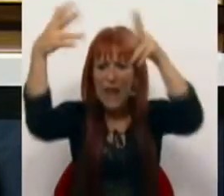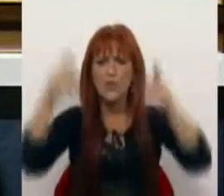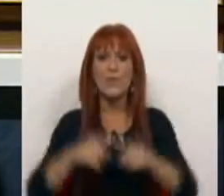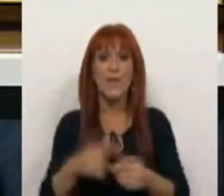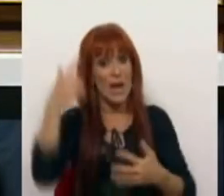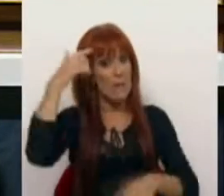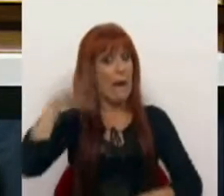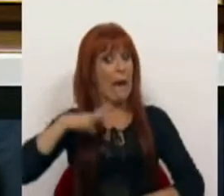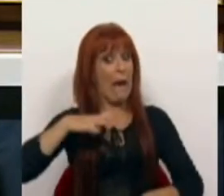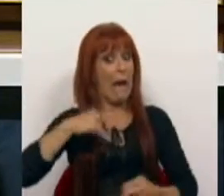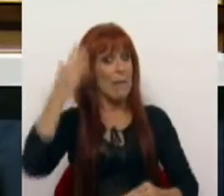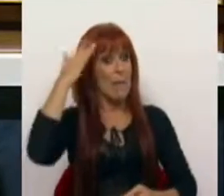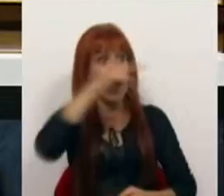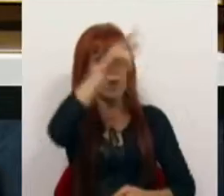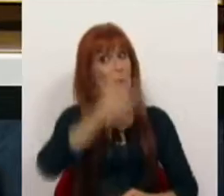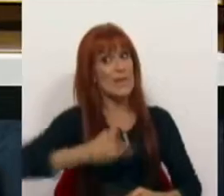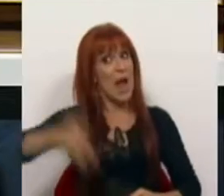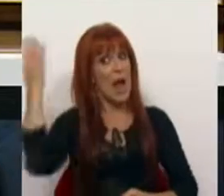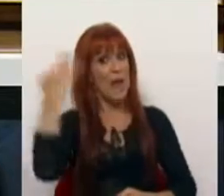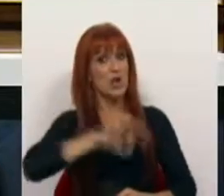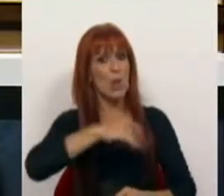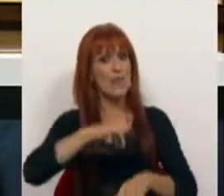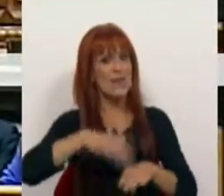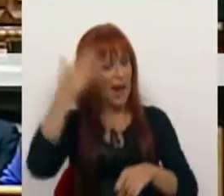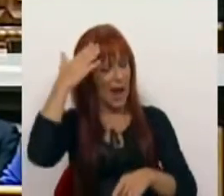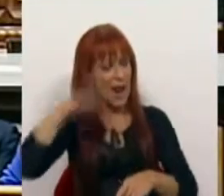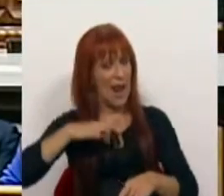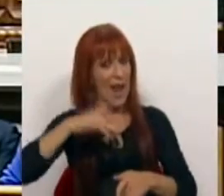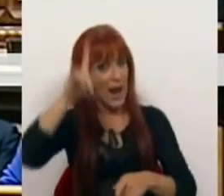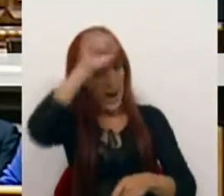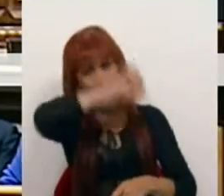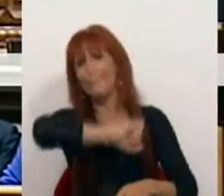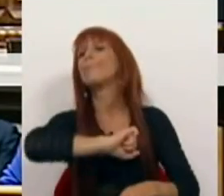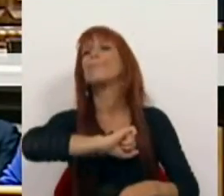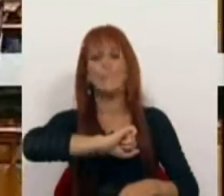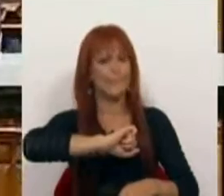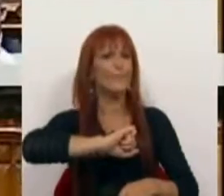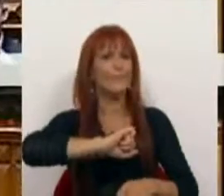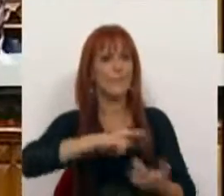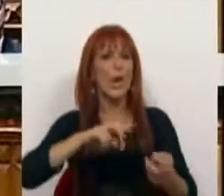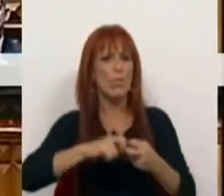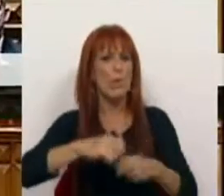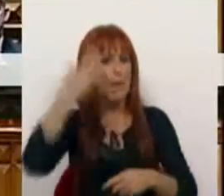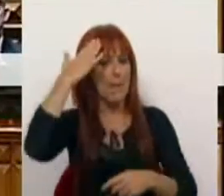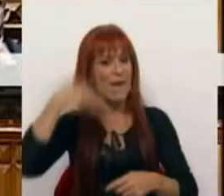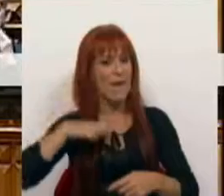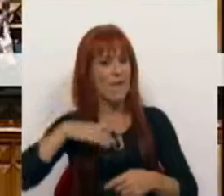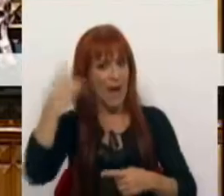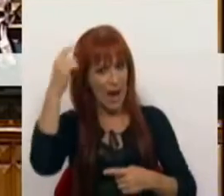É o peso na consciência da memória do passado, Sr. Presidente. É esse o peso da consciência. É esse o peso da consciência.